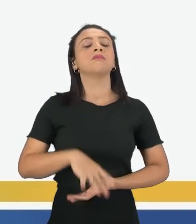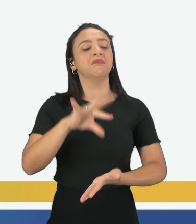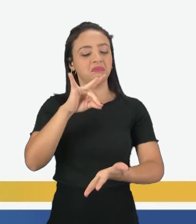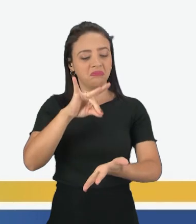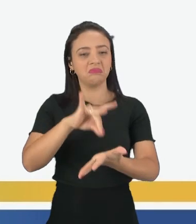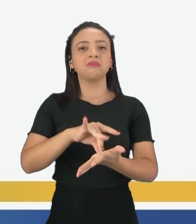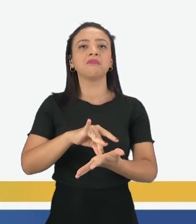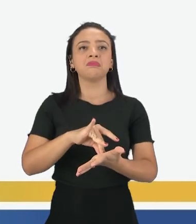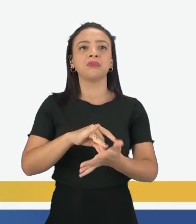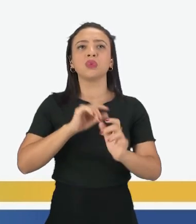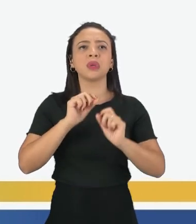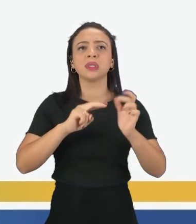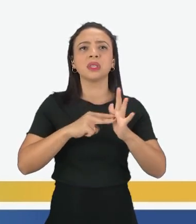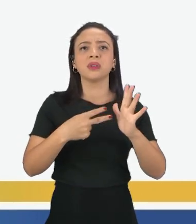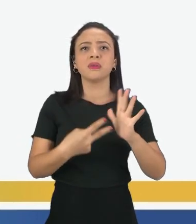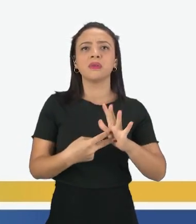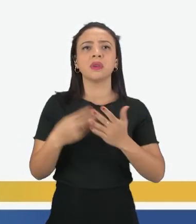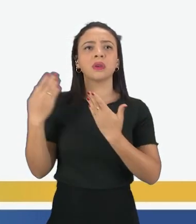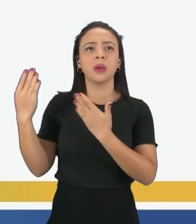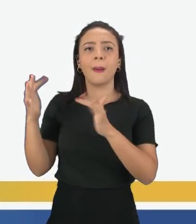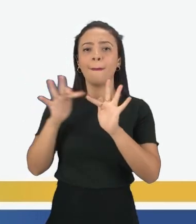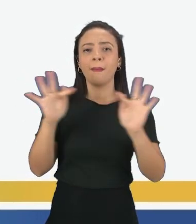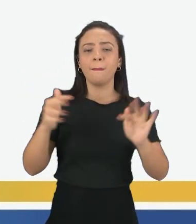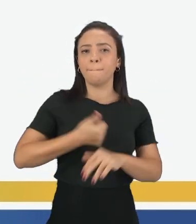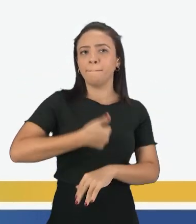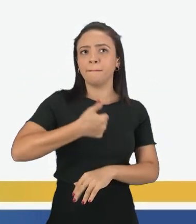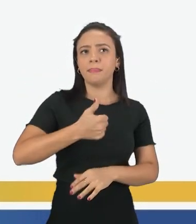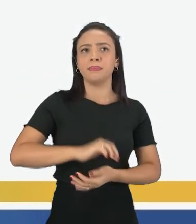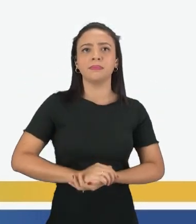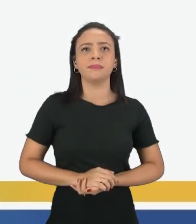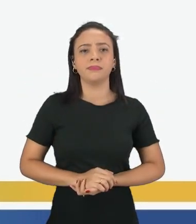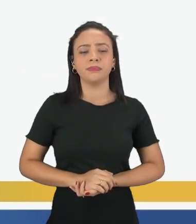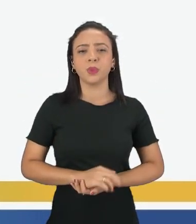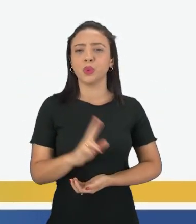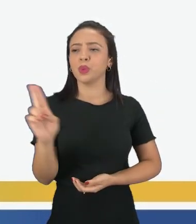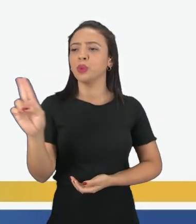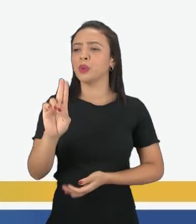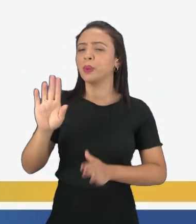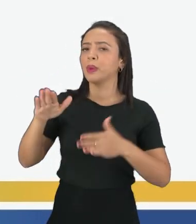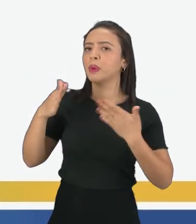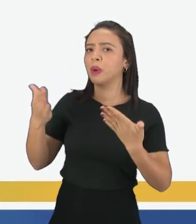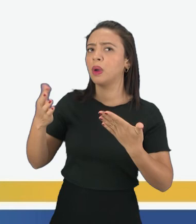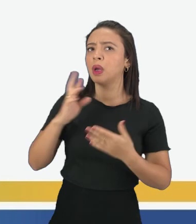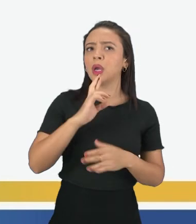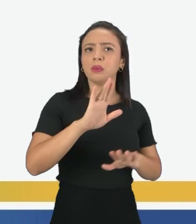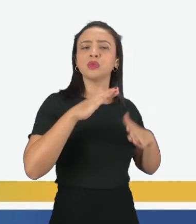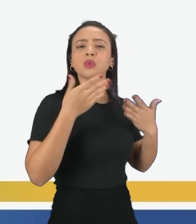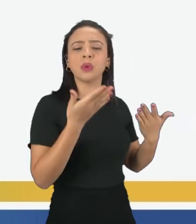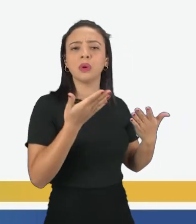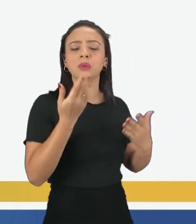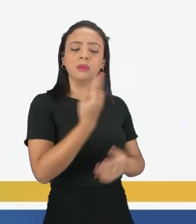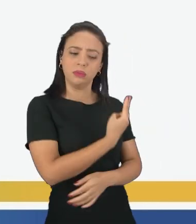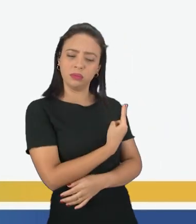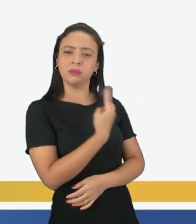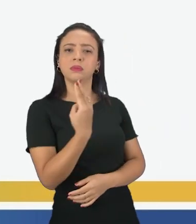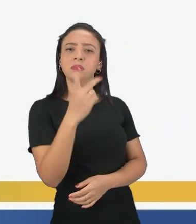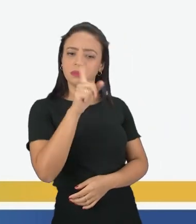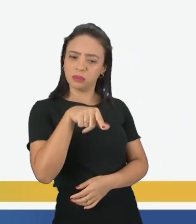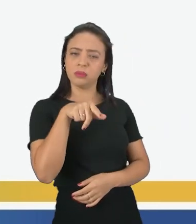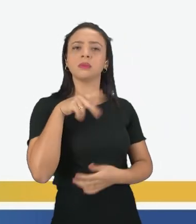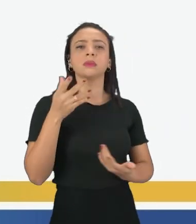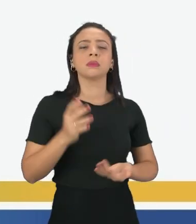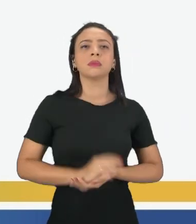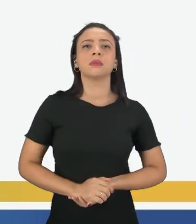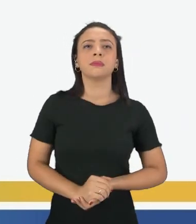Verdadeira. O que significa what your name, pessoal? Qual é o seu nome? E a resposta para isso é my name is.